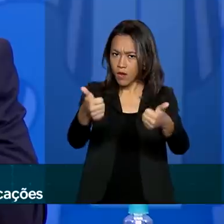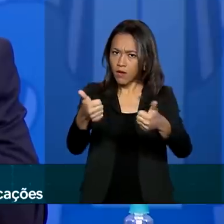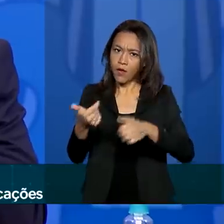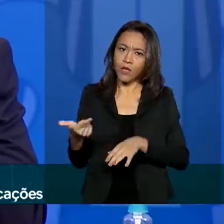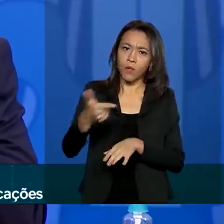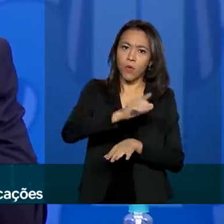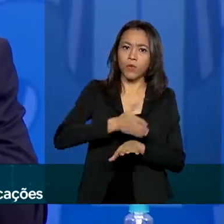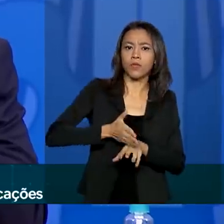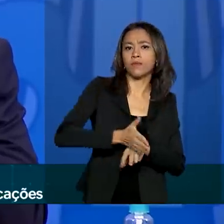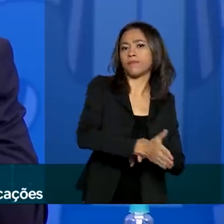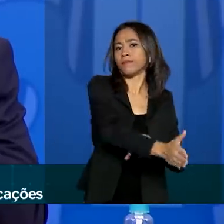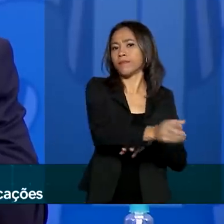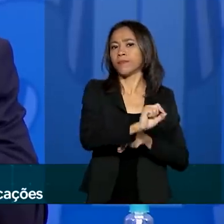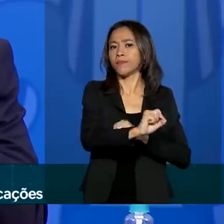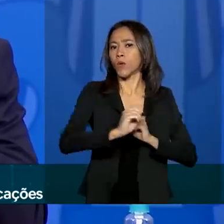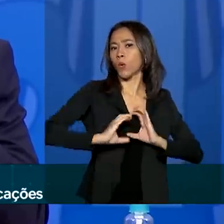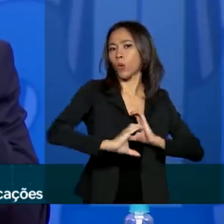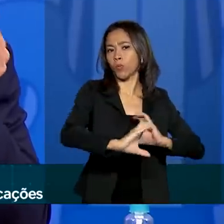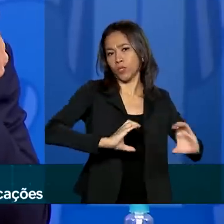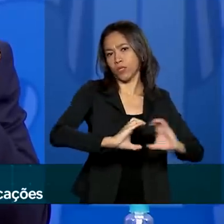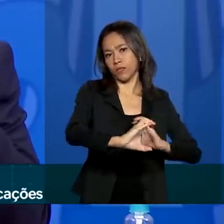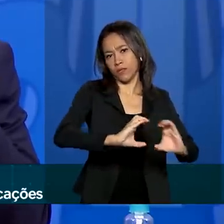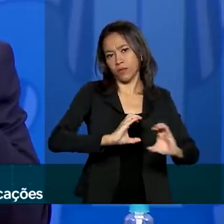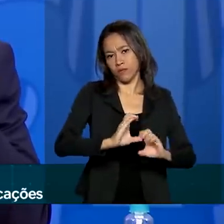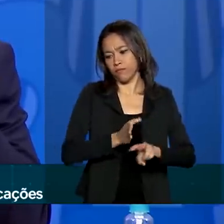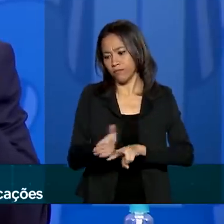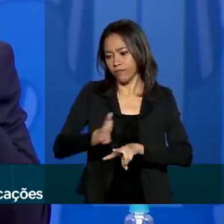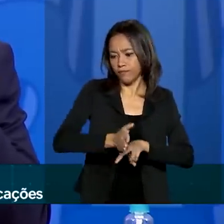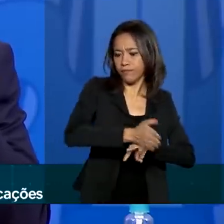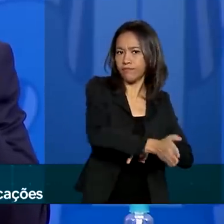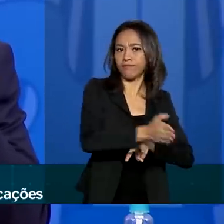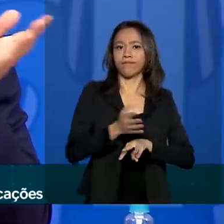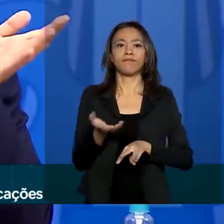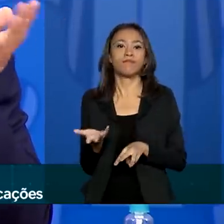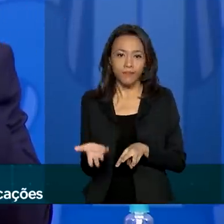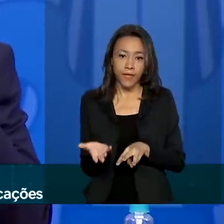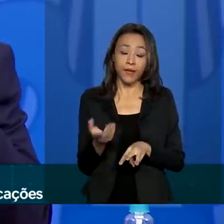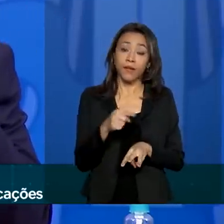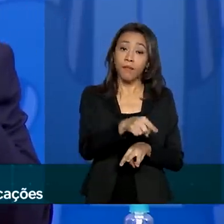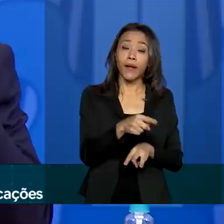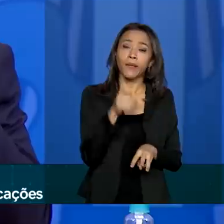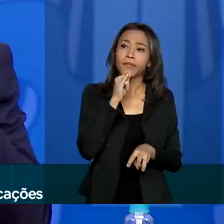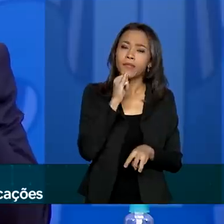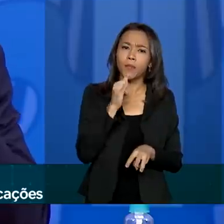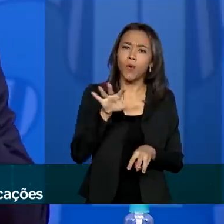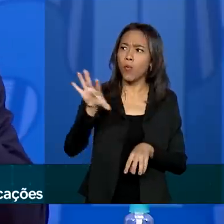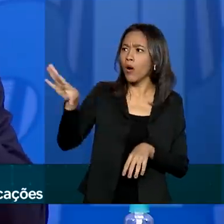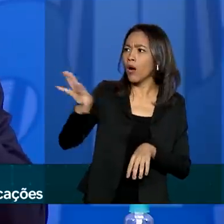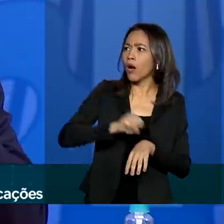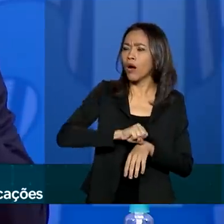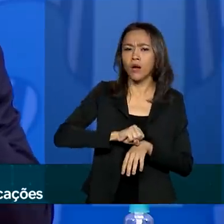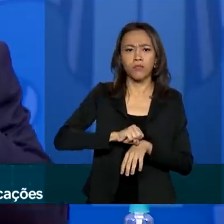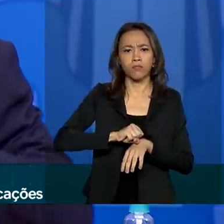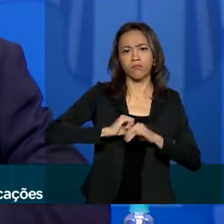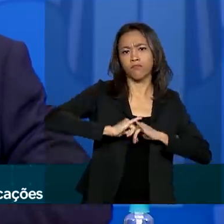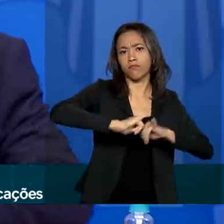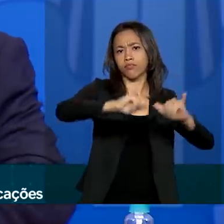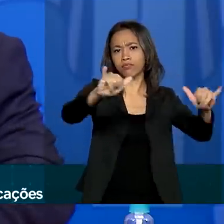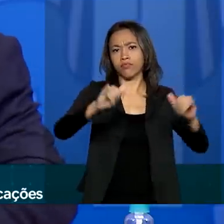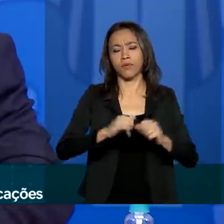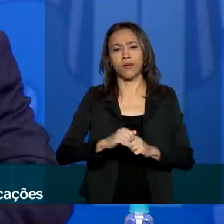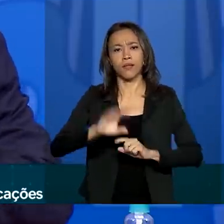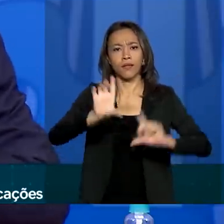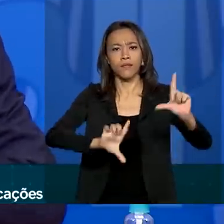E uma em comunicações, né? Para dar mais, por exemplo, Transmissões, toda a parte de telecomunicações, rádio